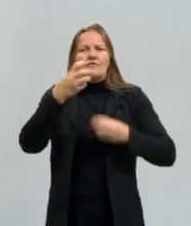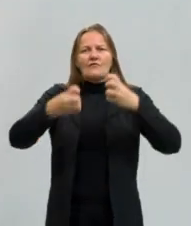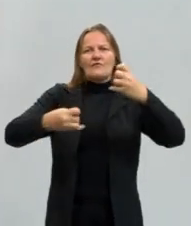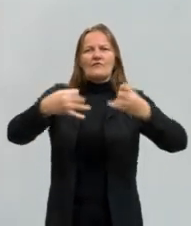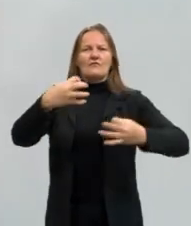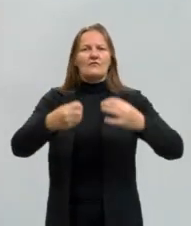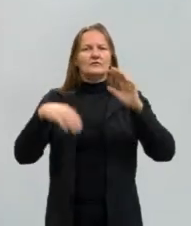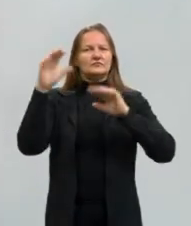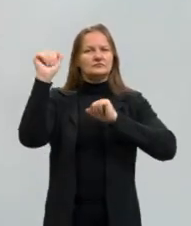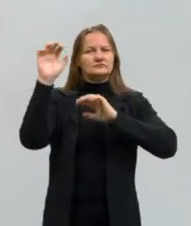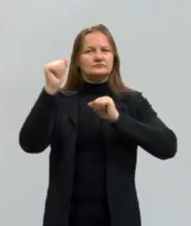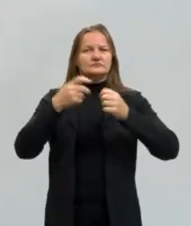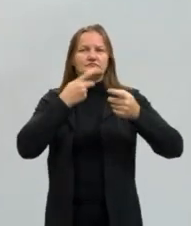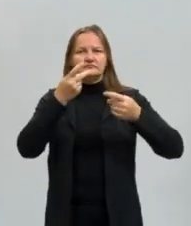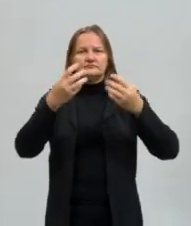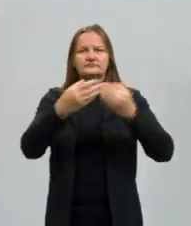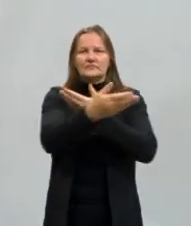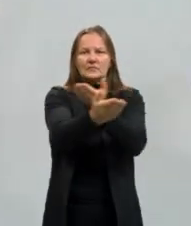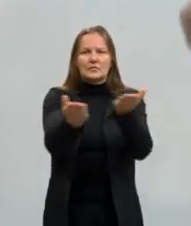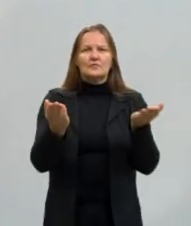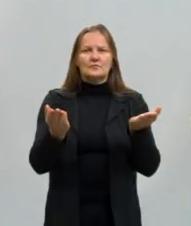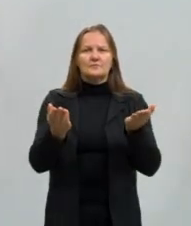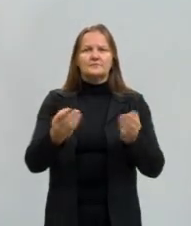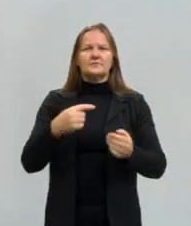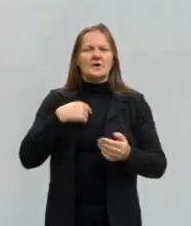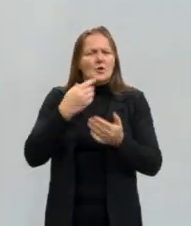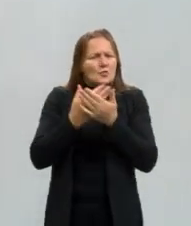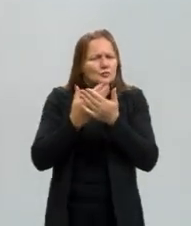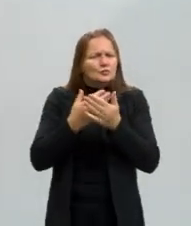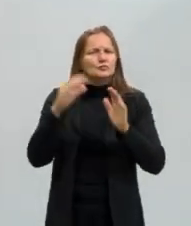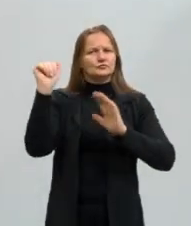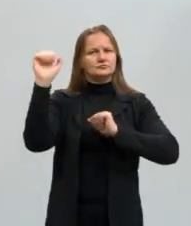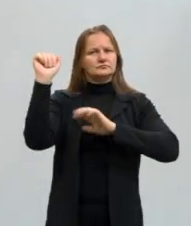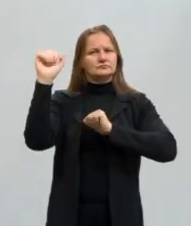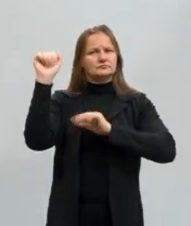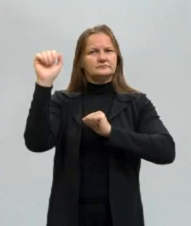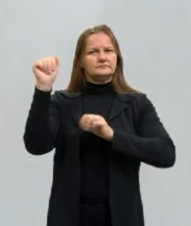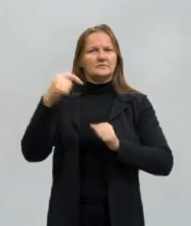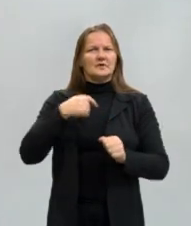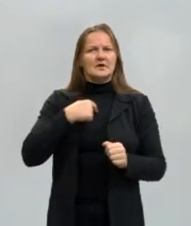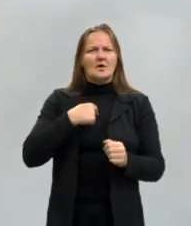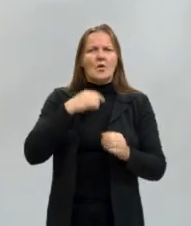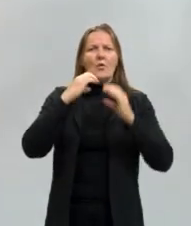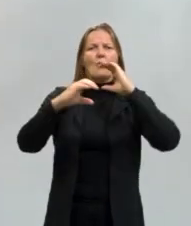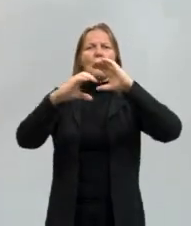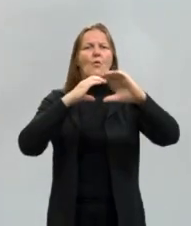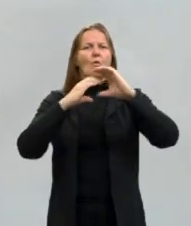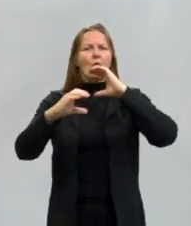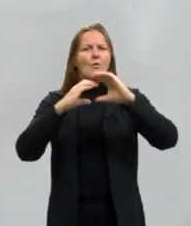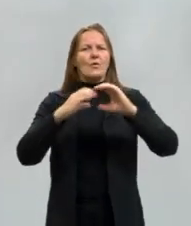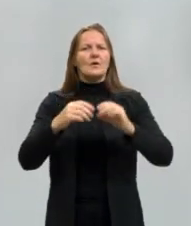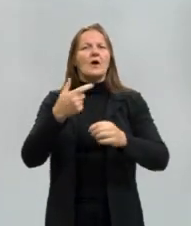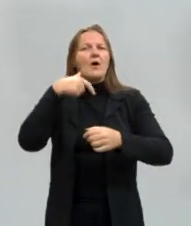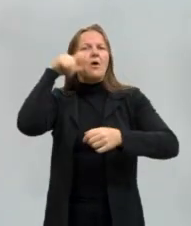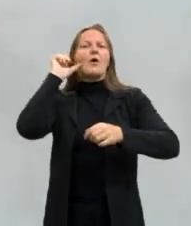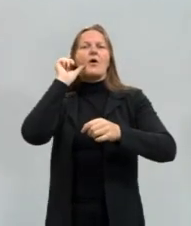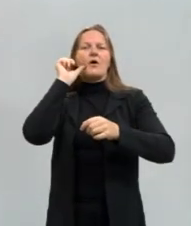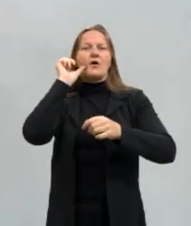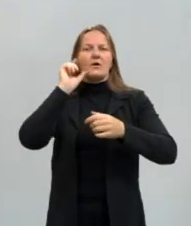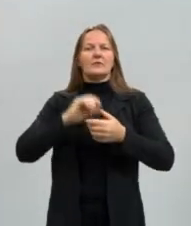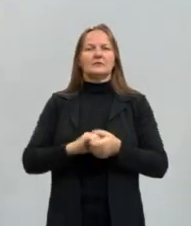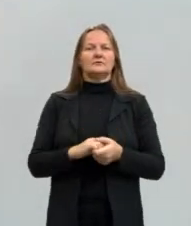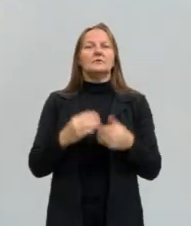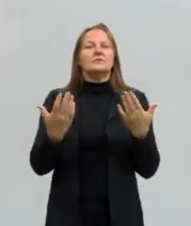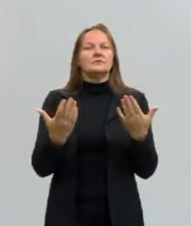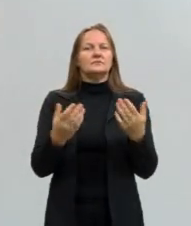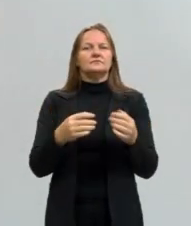vocês. Eu estudo espanhol. Eu cantei ayer. Então,